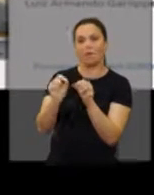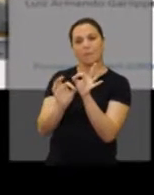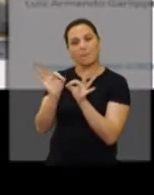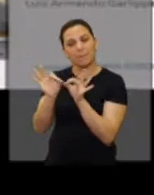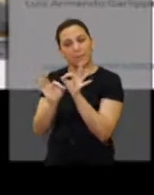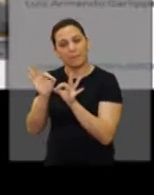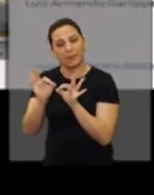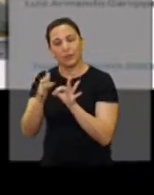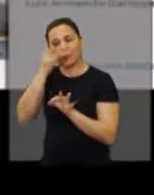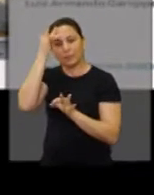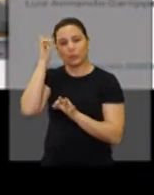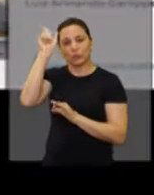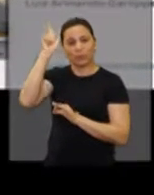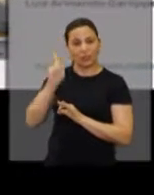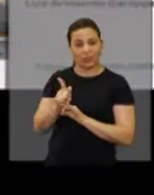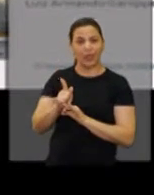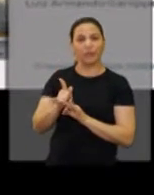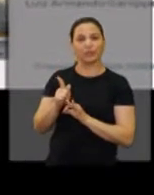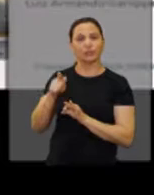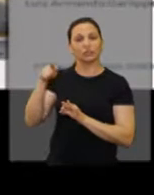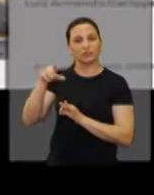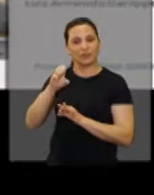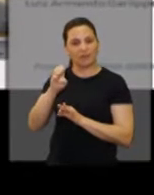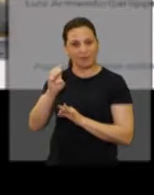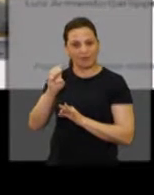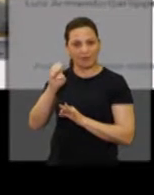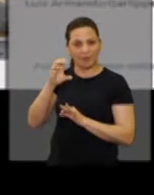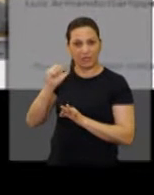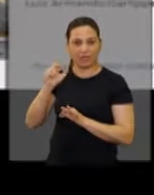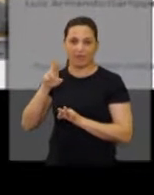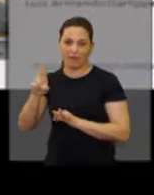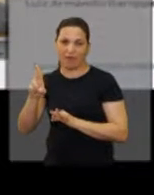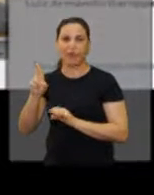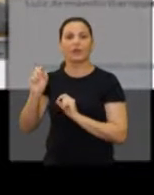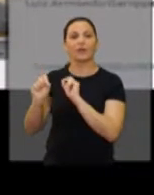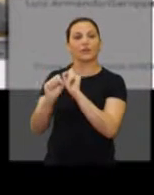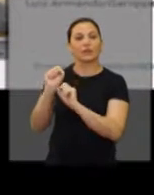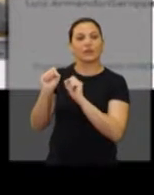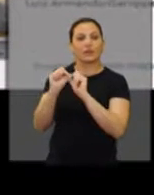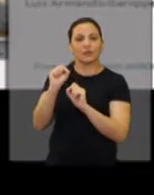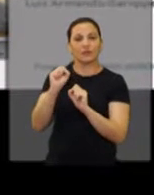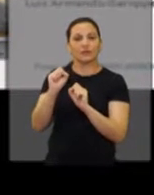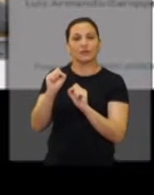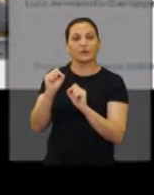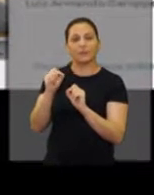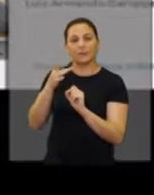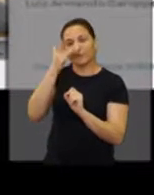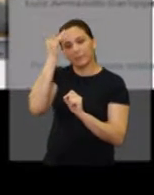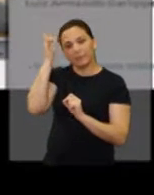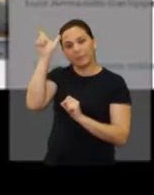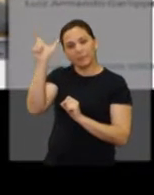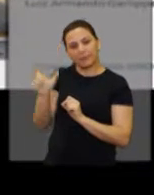em reuniões lá com o gerente de reabilitação, que, por sua vez, é